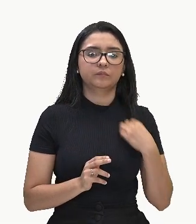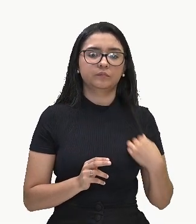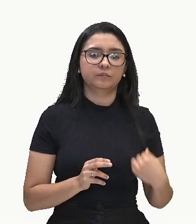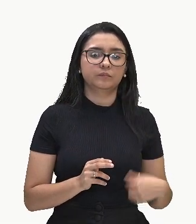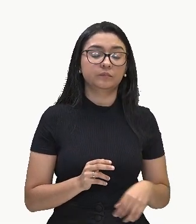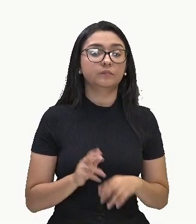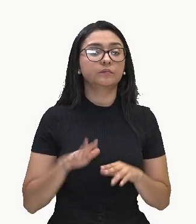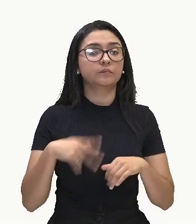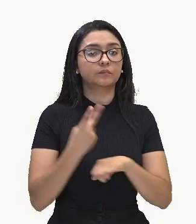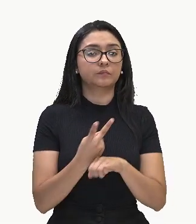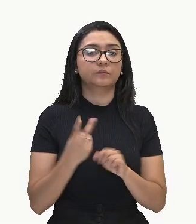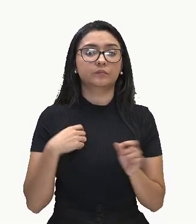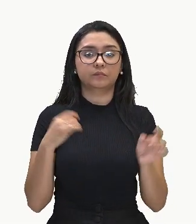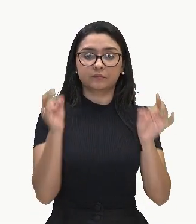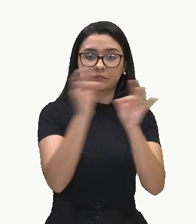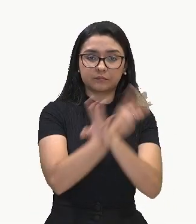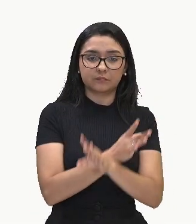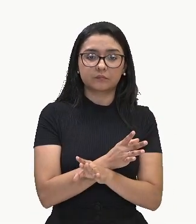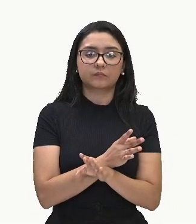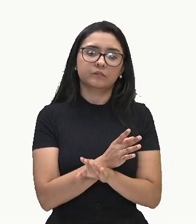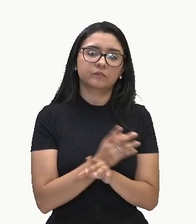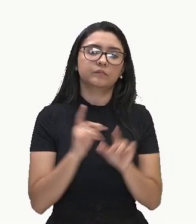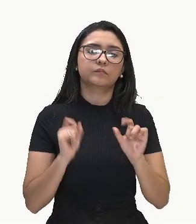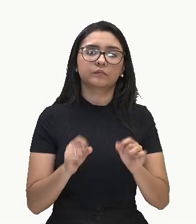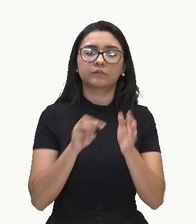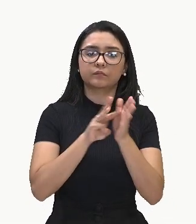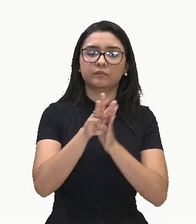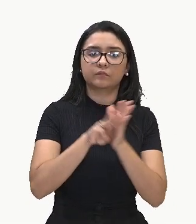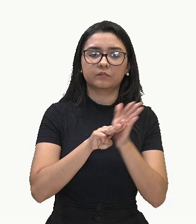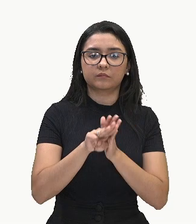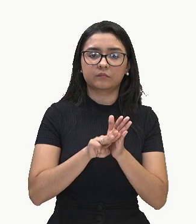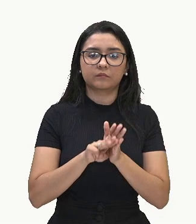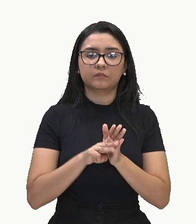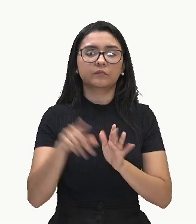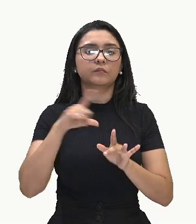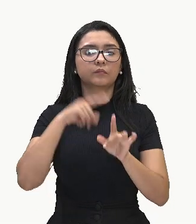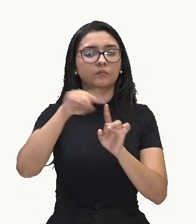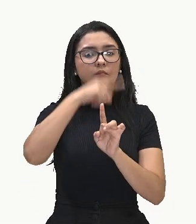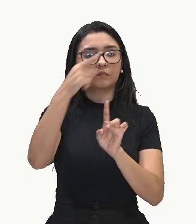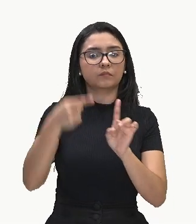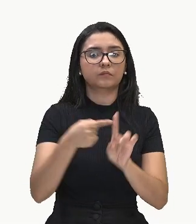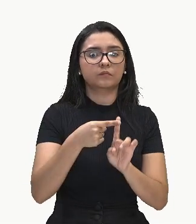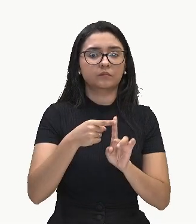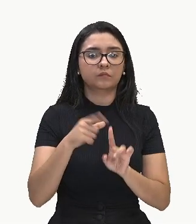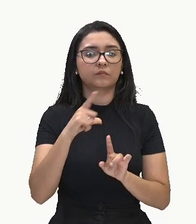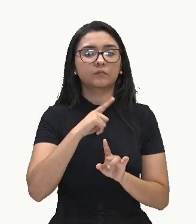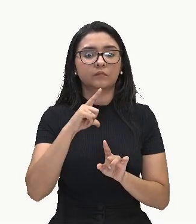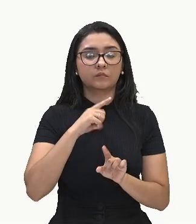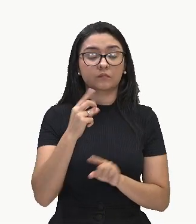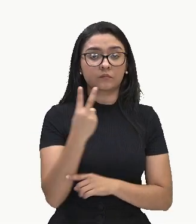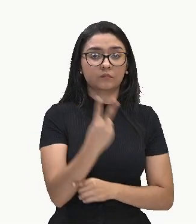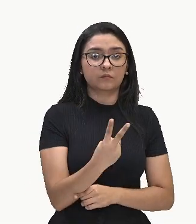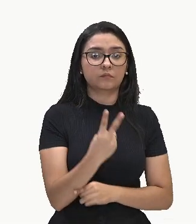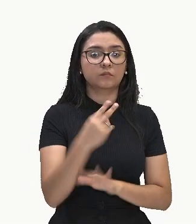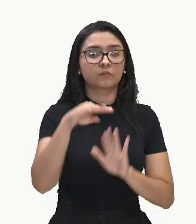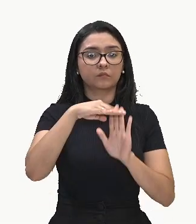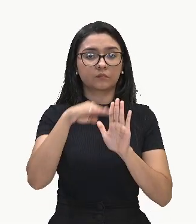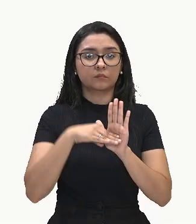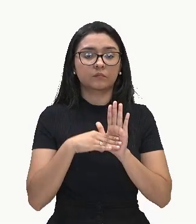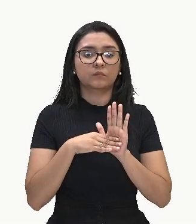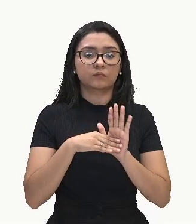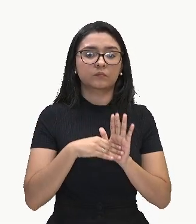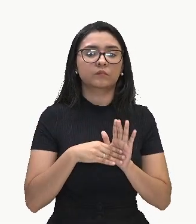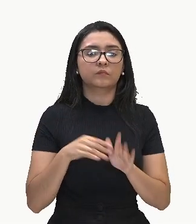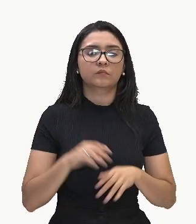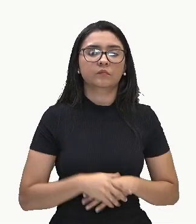Depois que eu completei, esse método consiste em desenhar dois segmentos, um horizontal